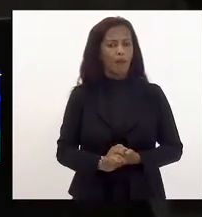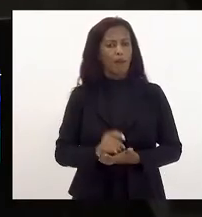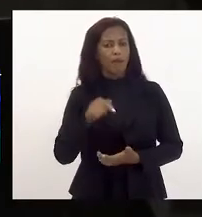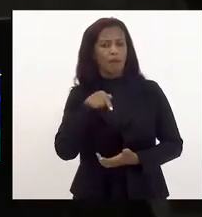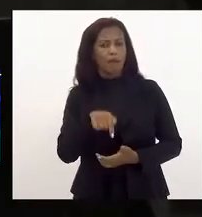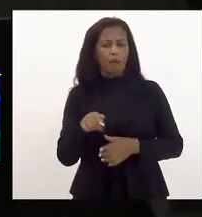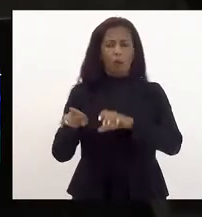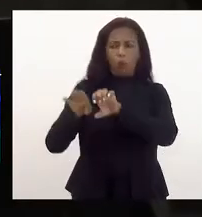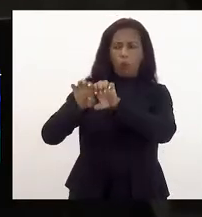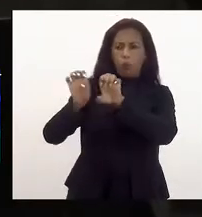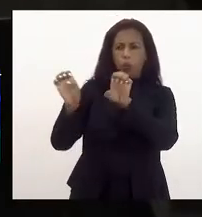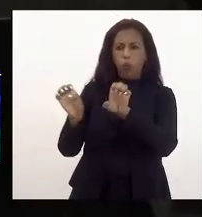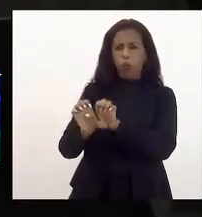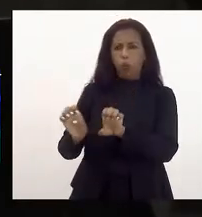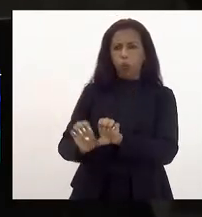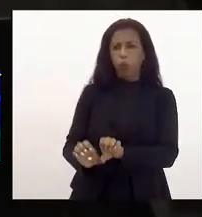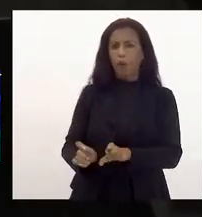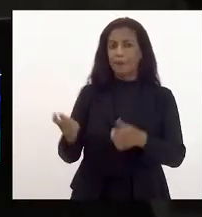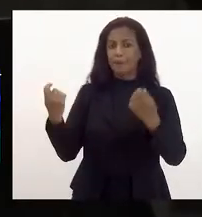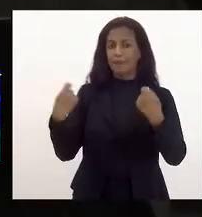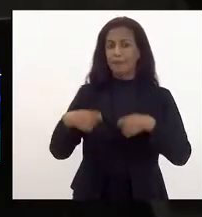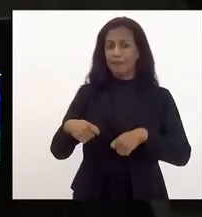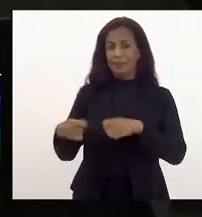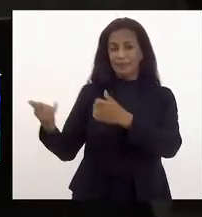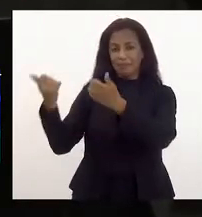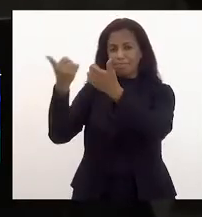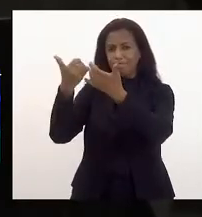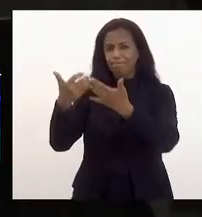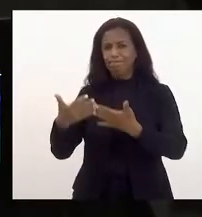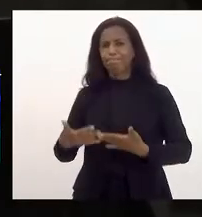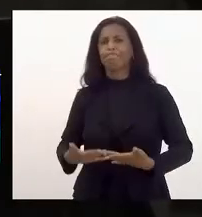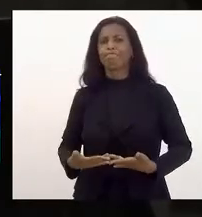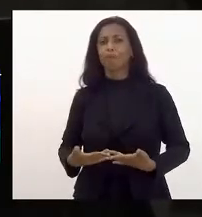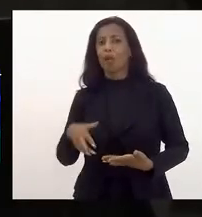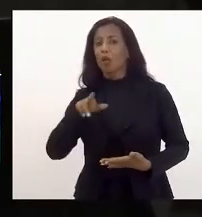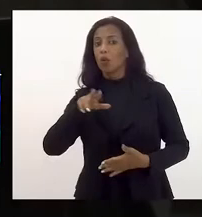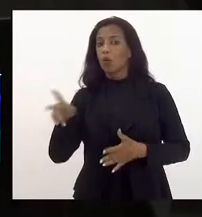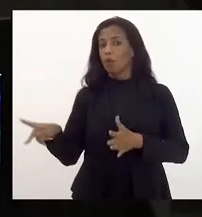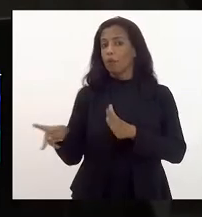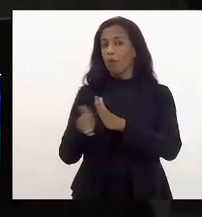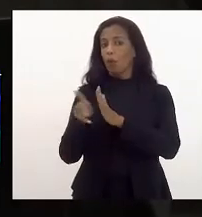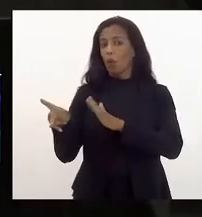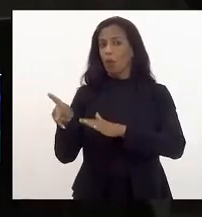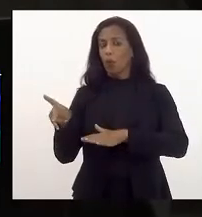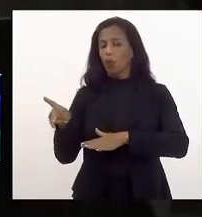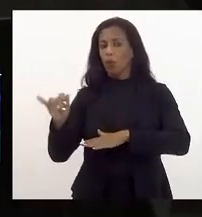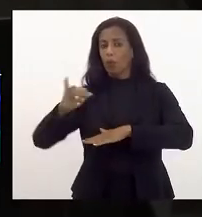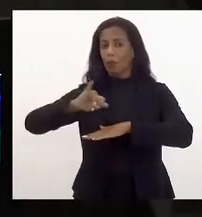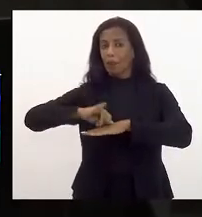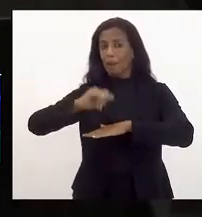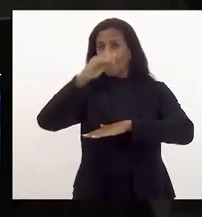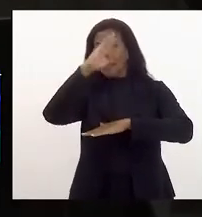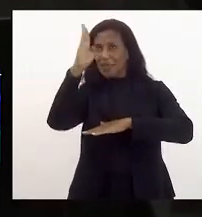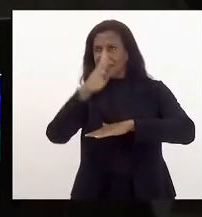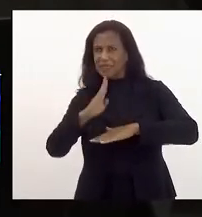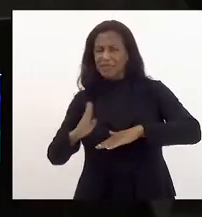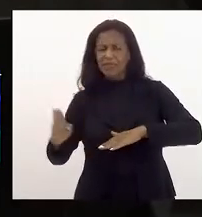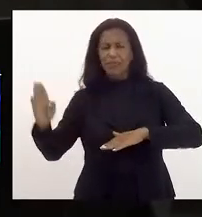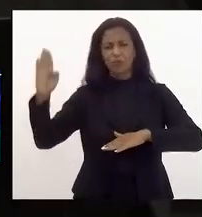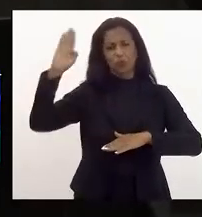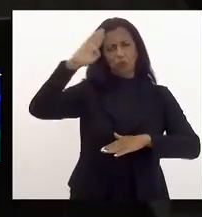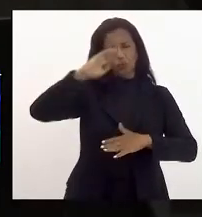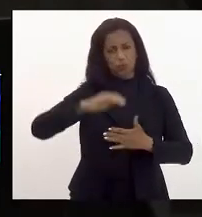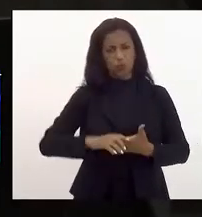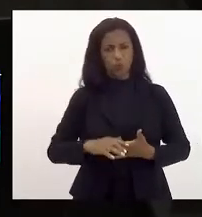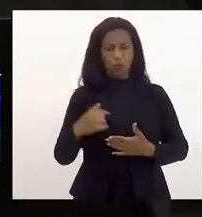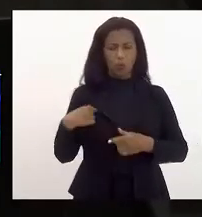estruturante que precisa ser redefinido e aí não é só no Rio de Janeiro é no Brasil eu estou desafiando